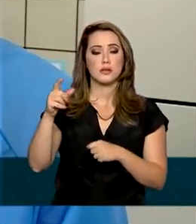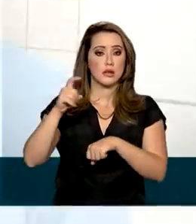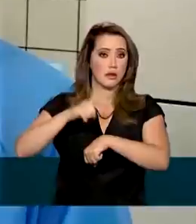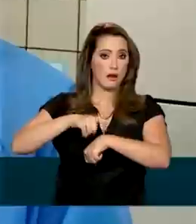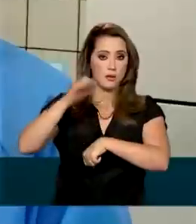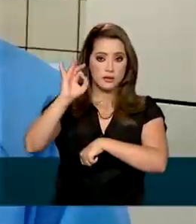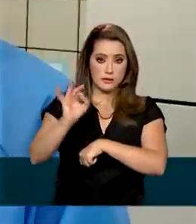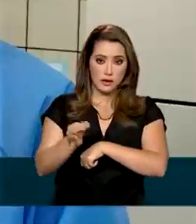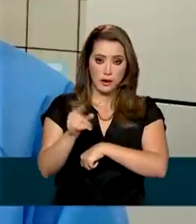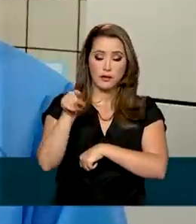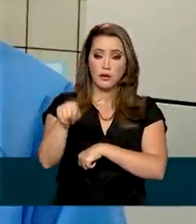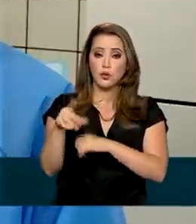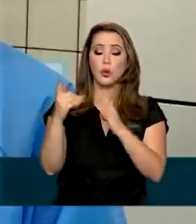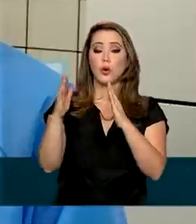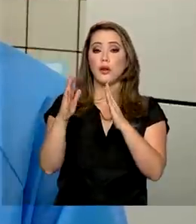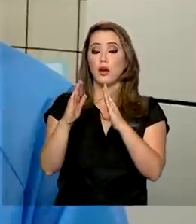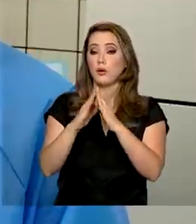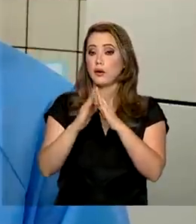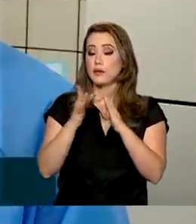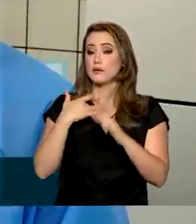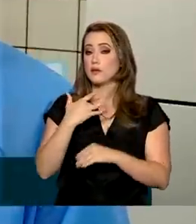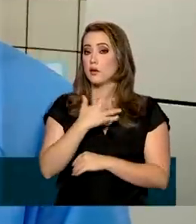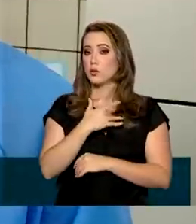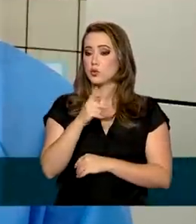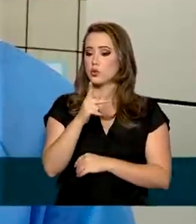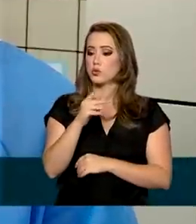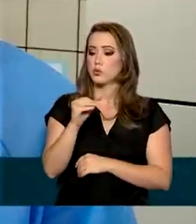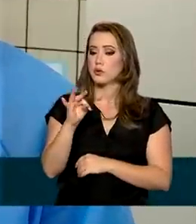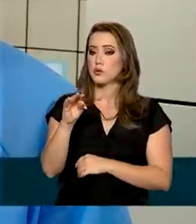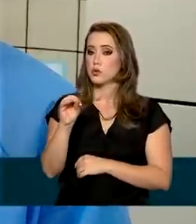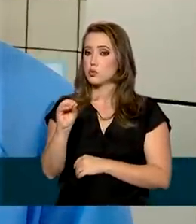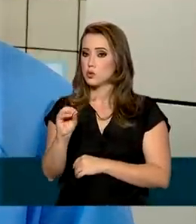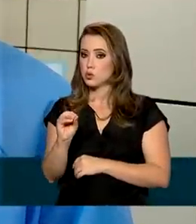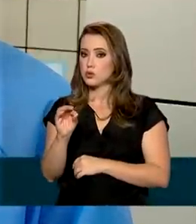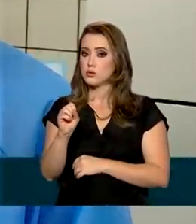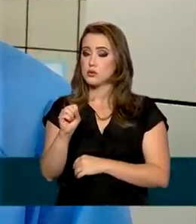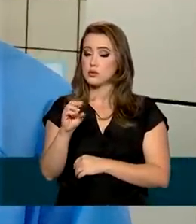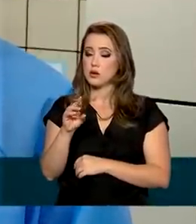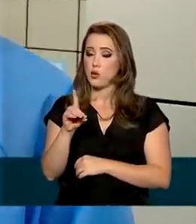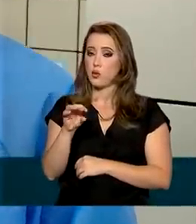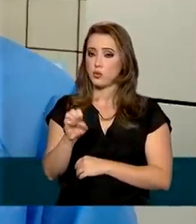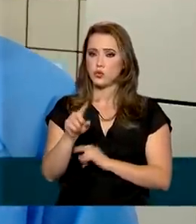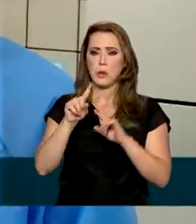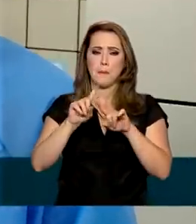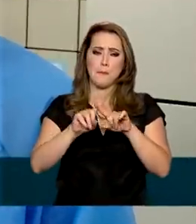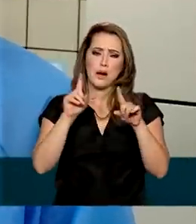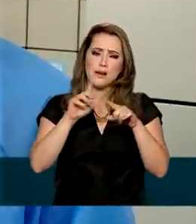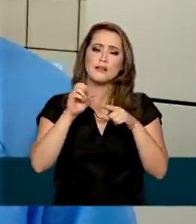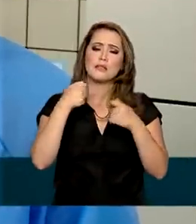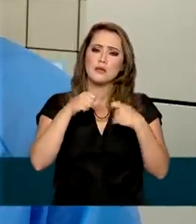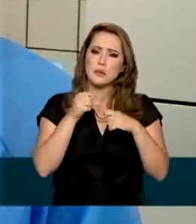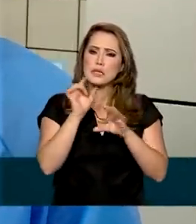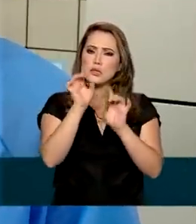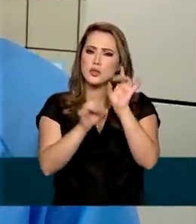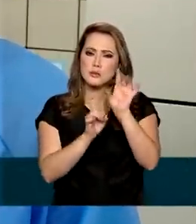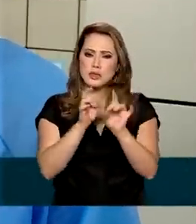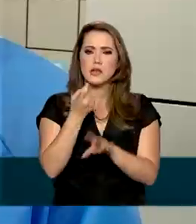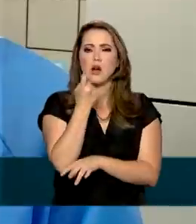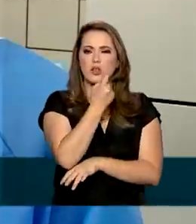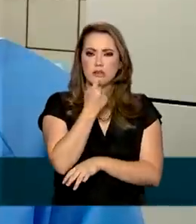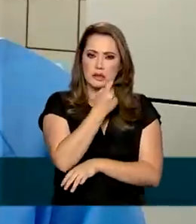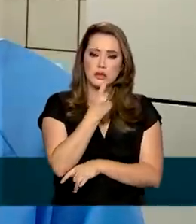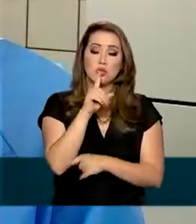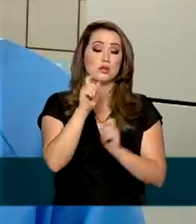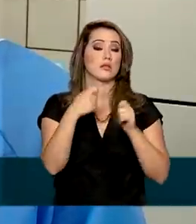de saúde. Aquele paciente que tem necessidade de tratamento especializado é a partir do posto de saúde em que ele comparece para a consulta, ele é